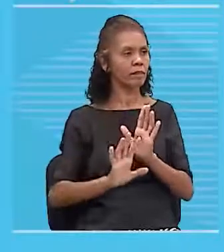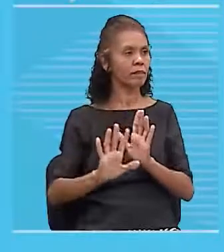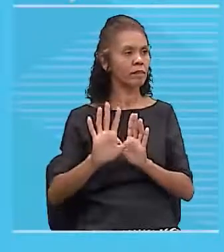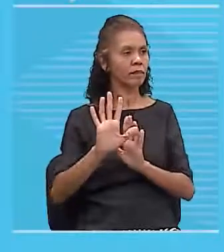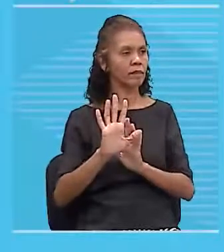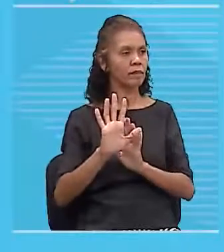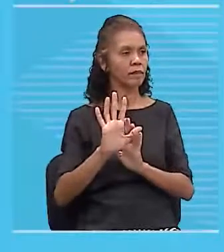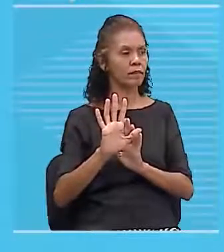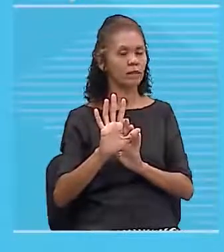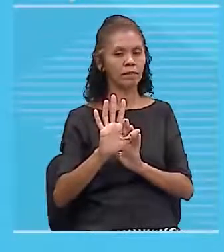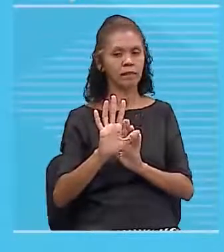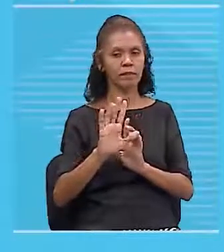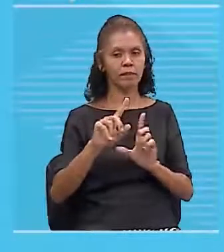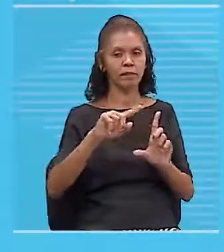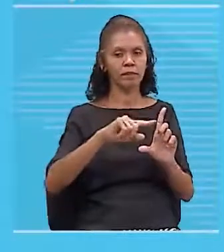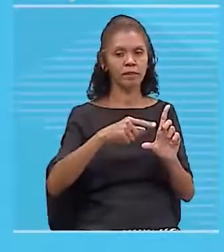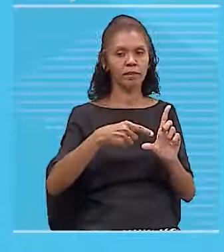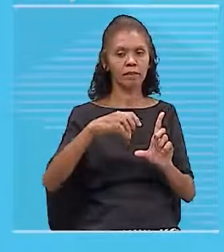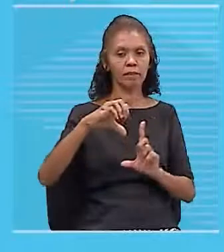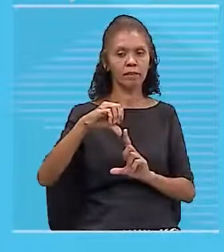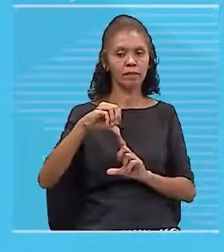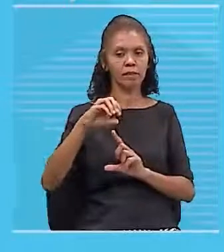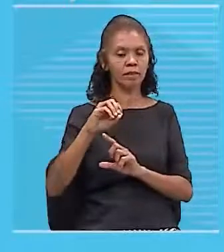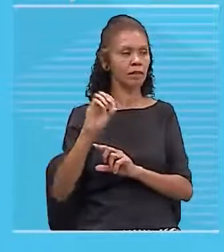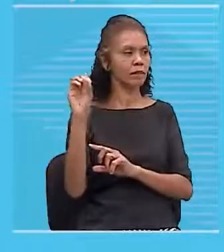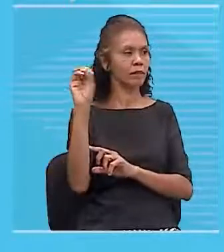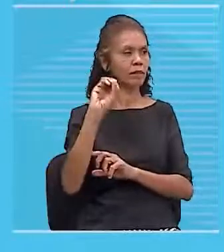eu tenho um ângulozinho de 90 graus bem aqui, ó.